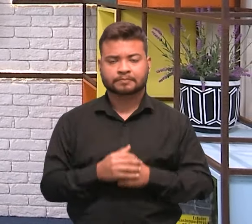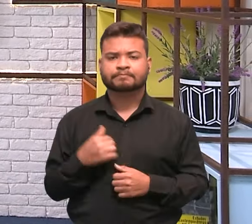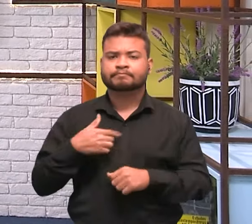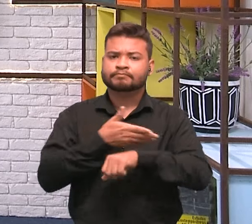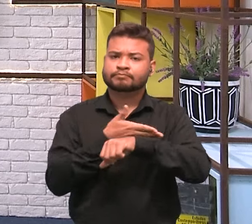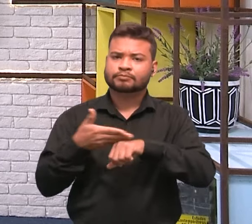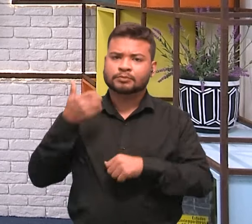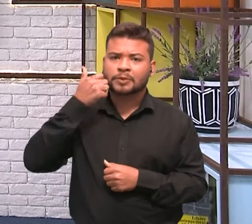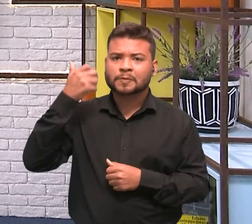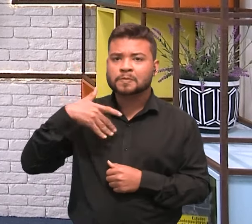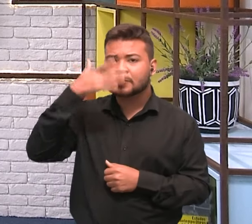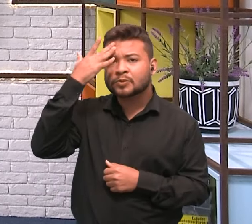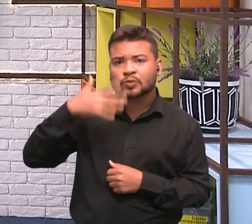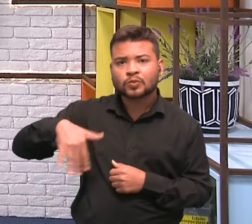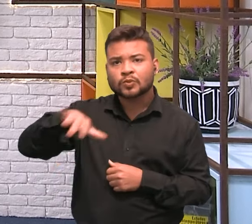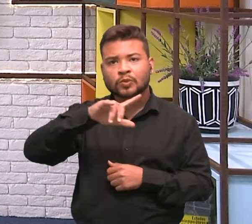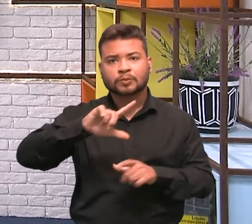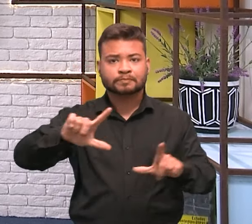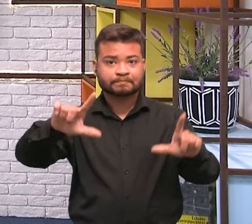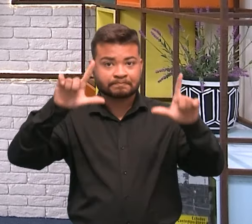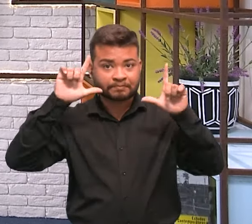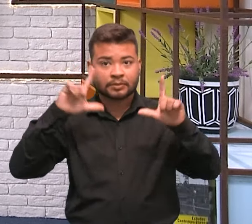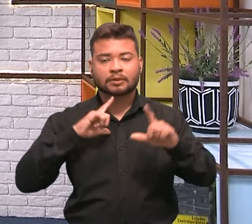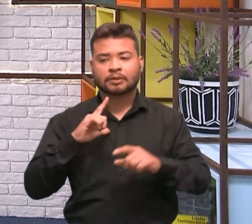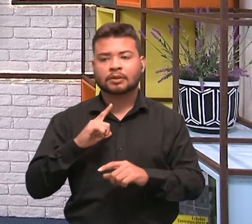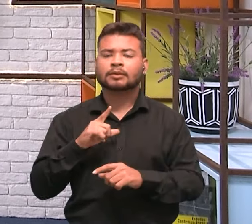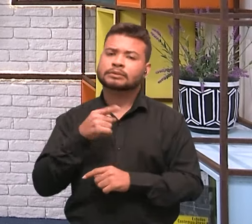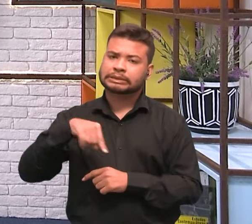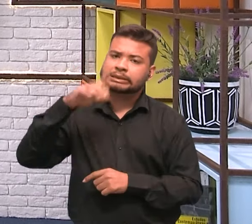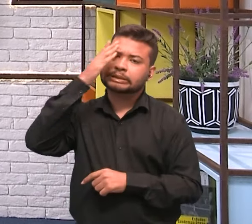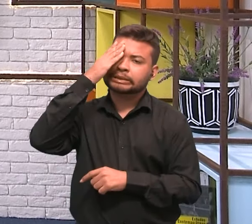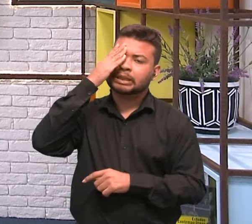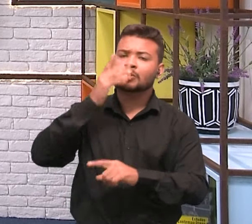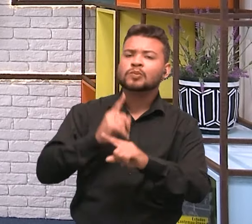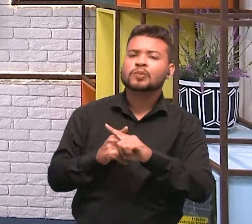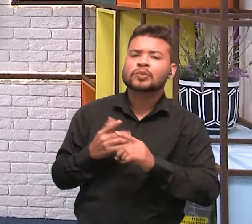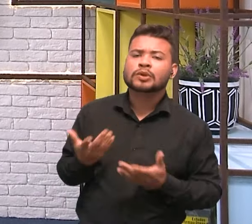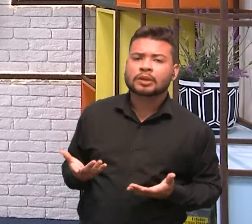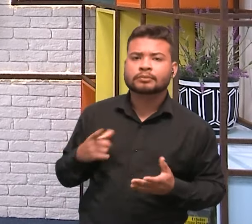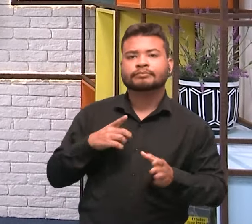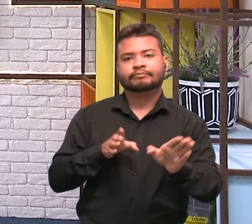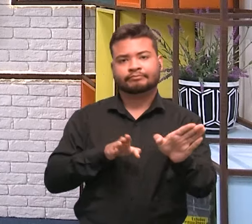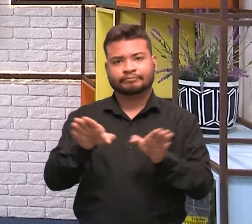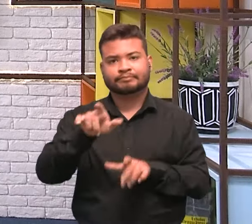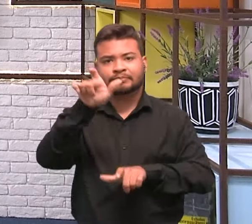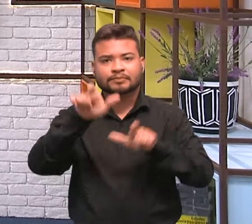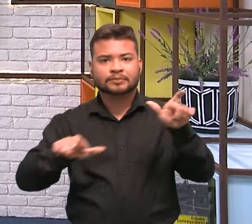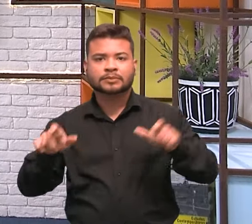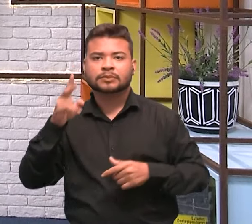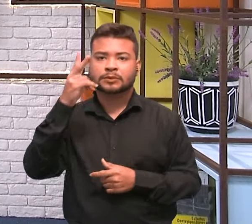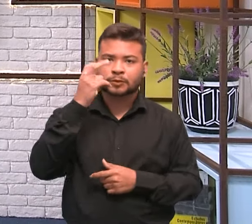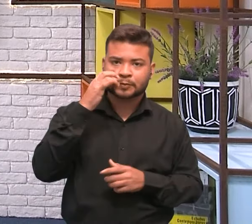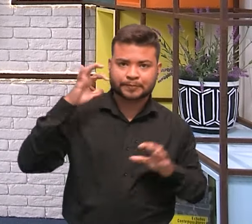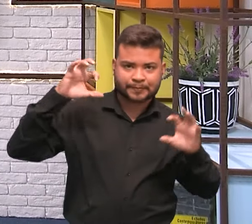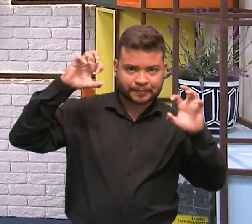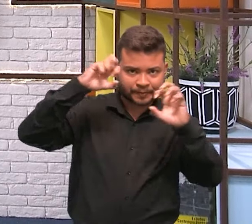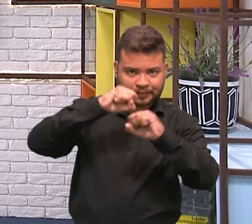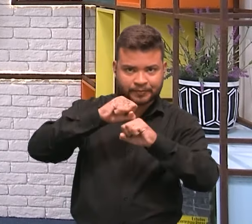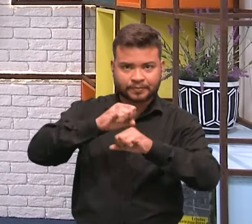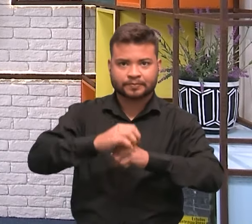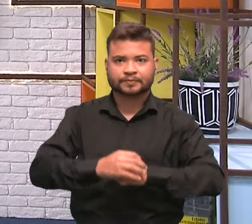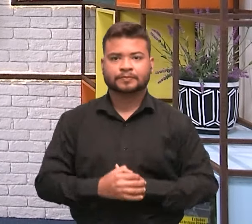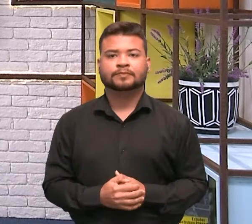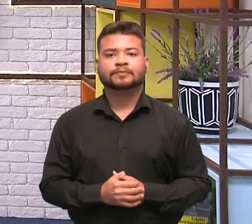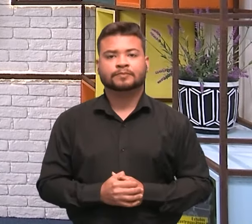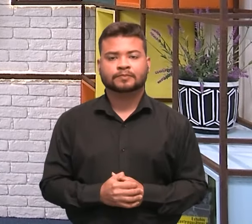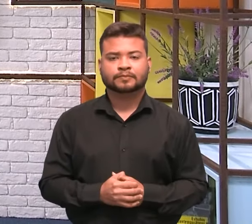faço a descrição de todas as pessoas que aparecem aqui na telinha, como vocês já sabem, para tornar a programação mais acessível ao nosso público cego